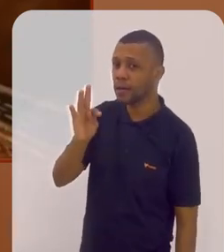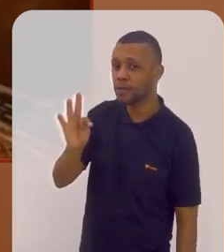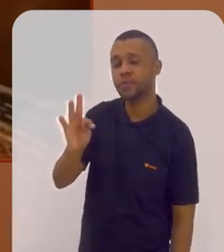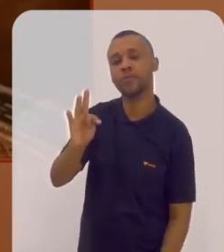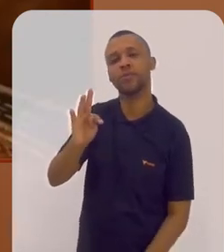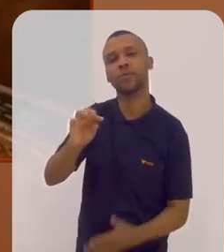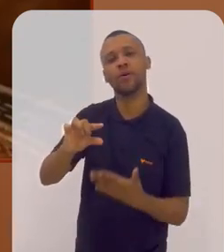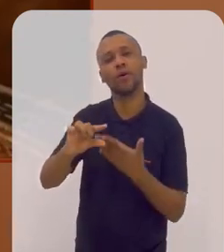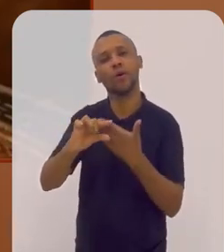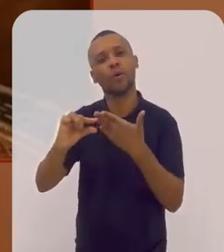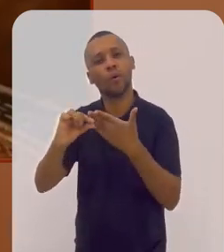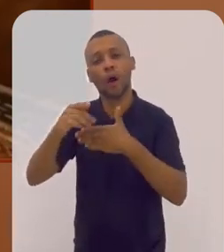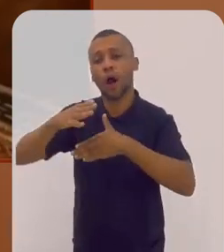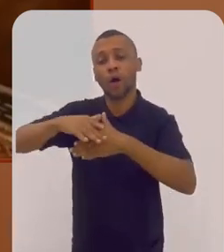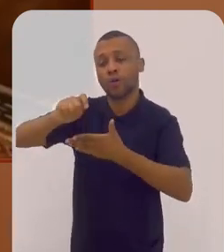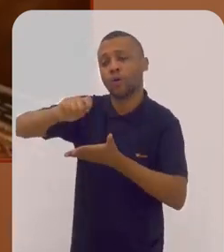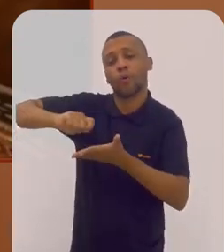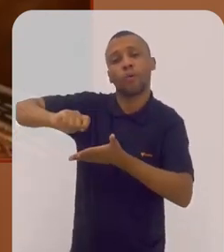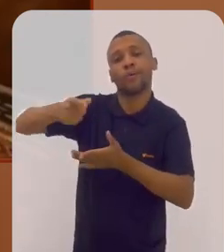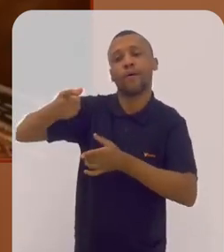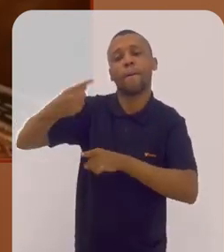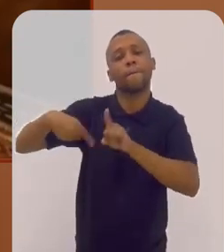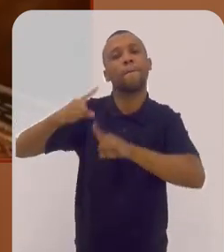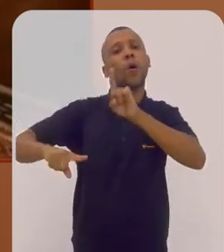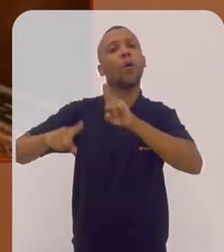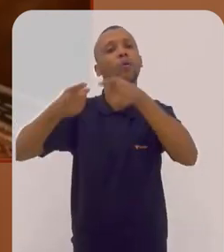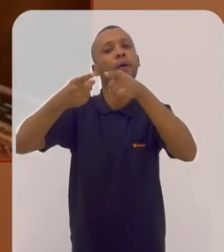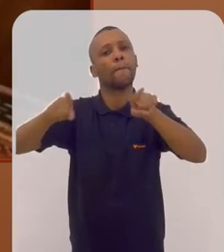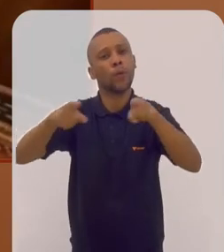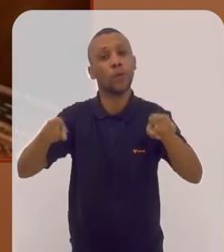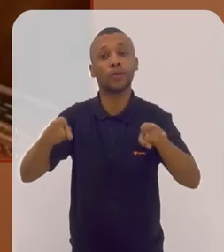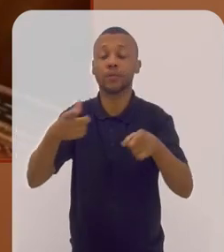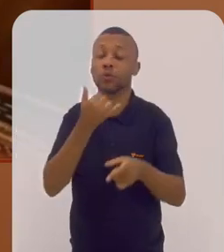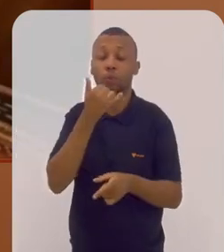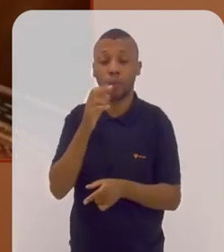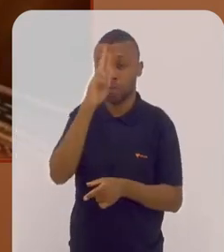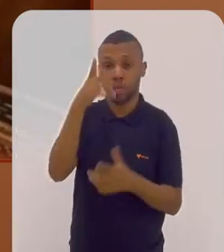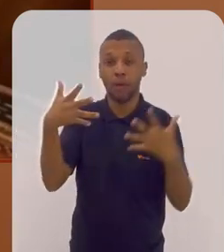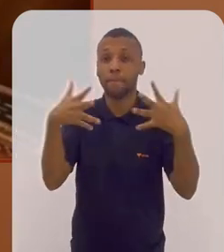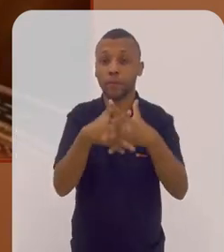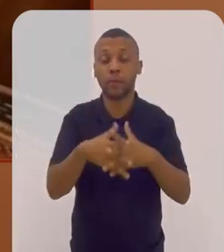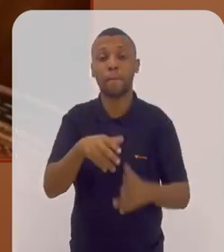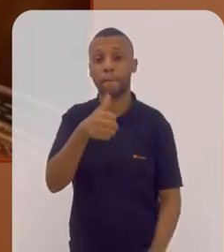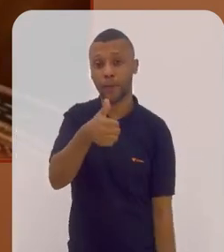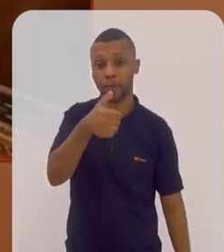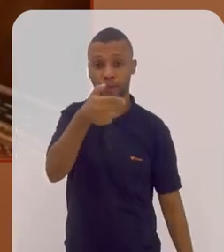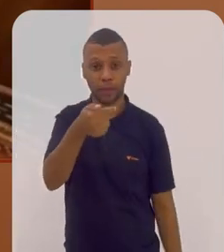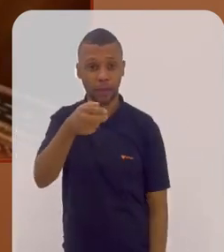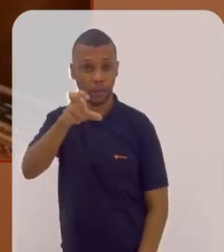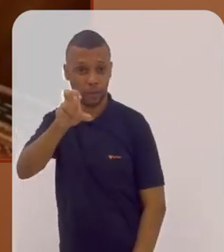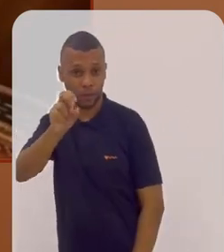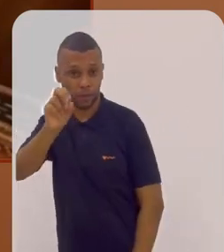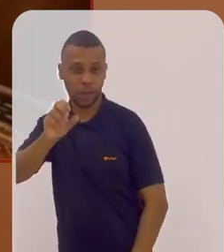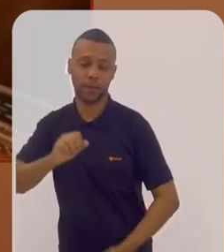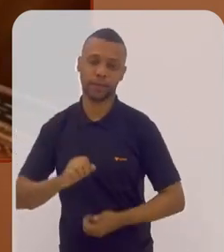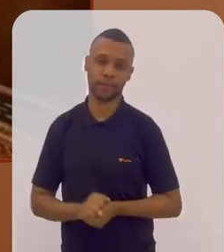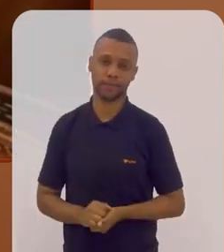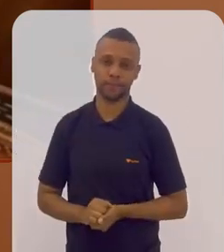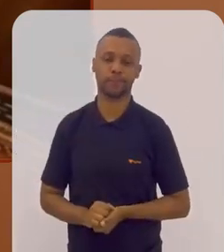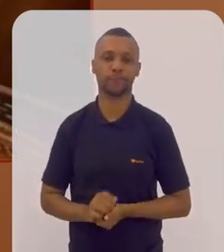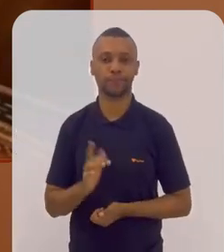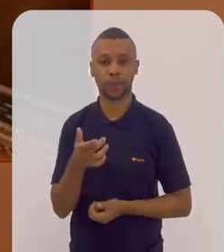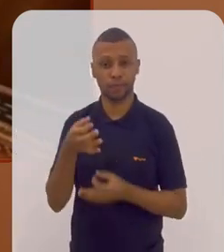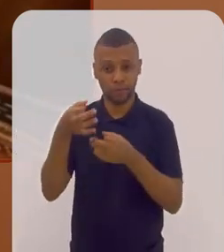compositores, então, que vão transformar a música, 1750, vão transformar a